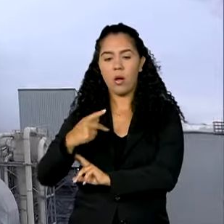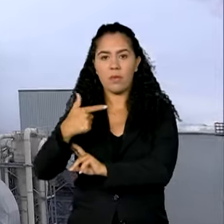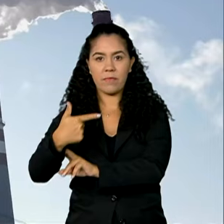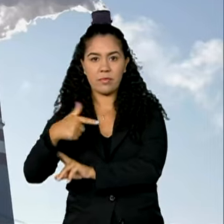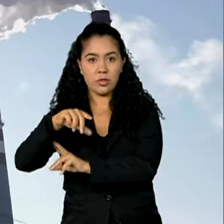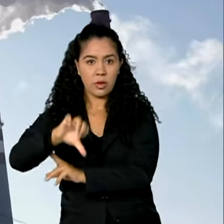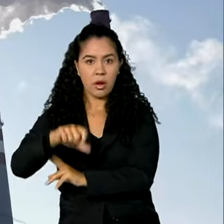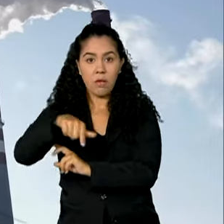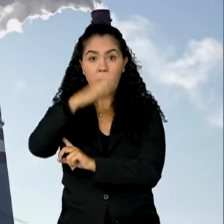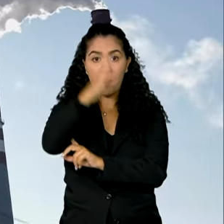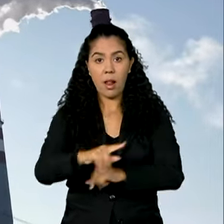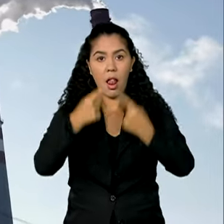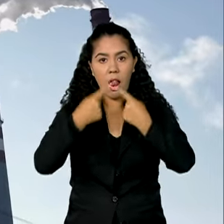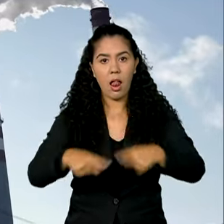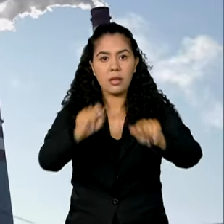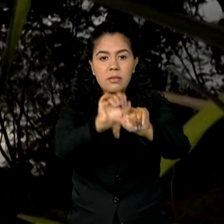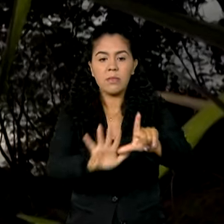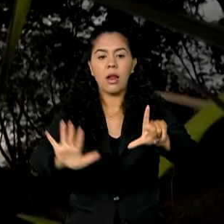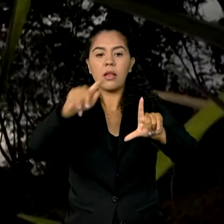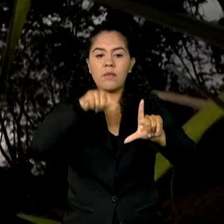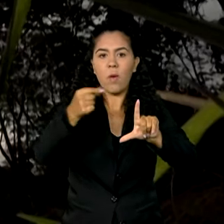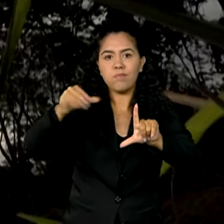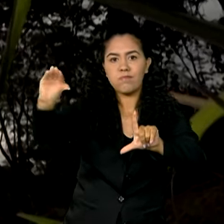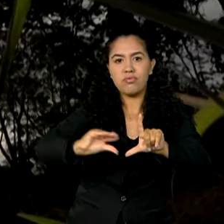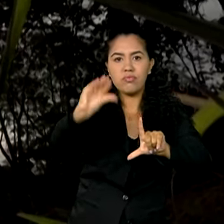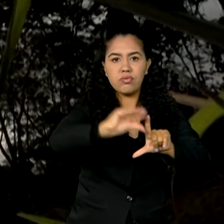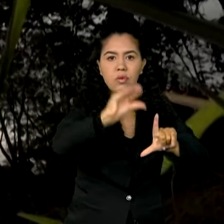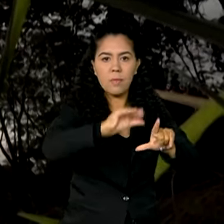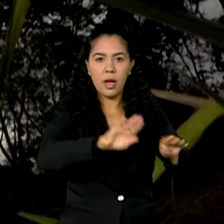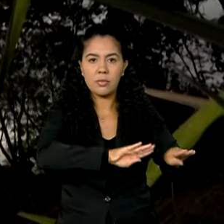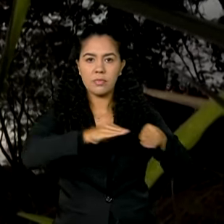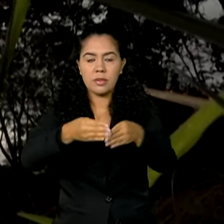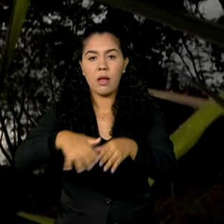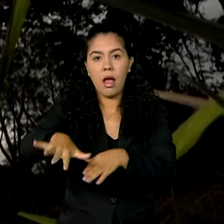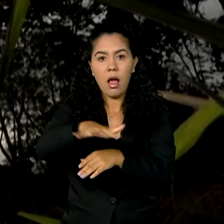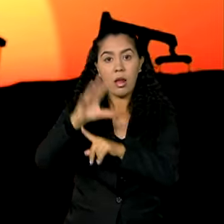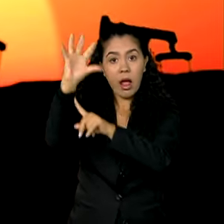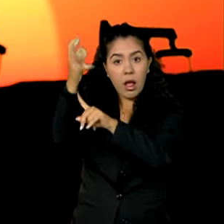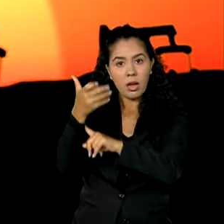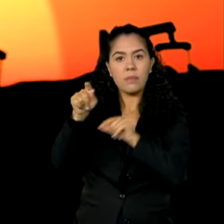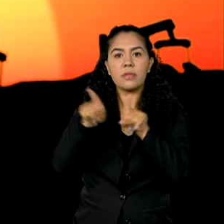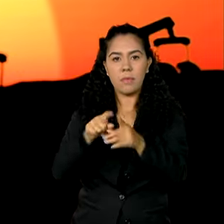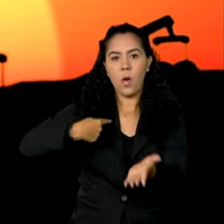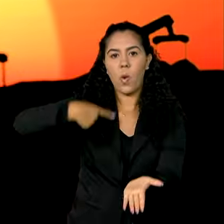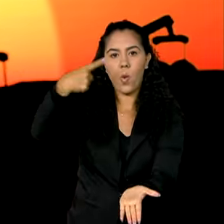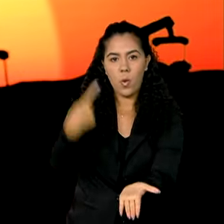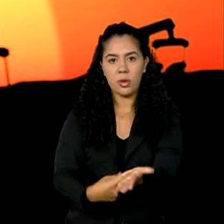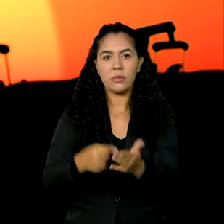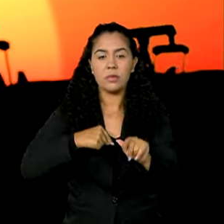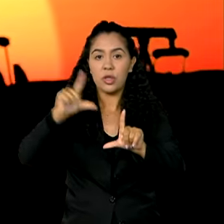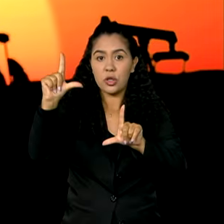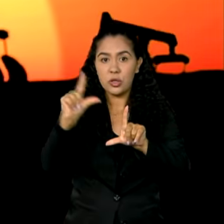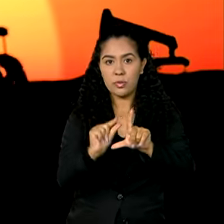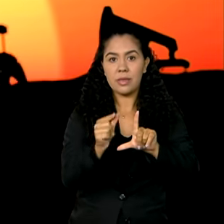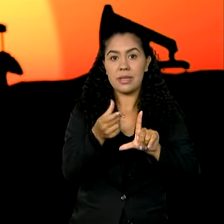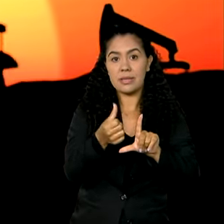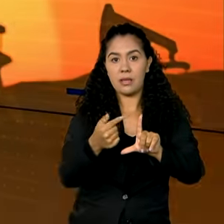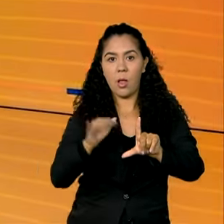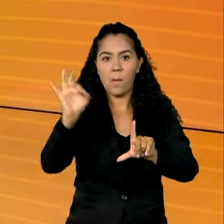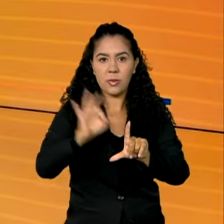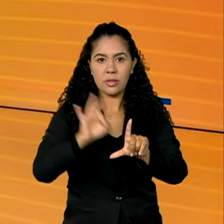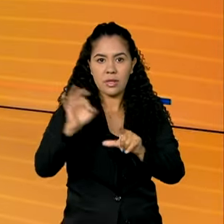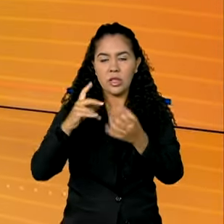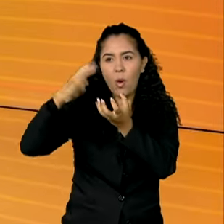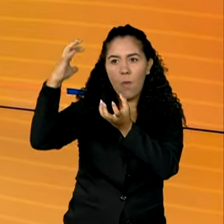climáticos e reafirma o compromisso de reduzir em até 67% as emissões de gases do efeito estufa.